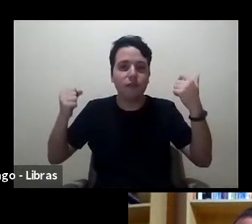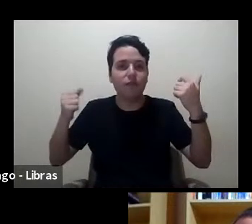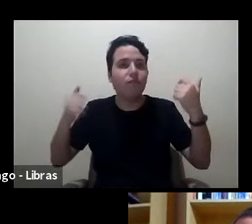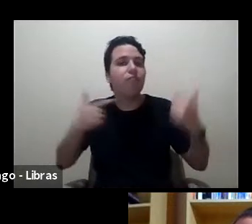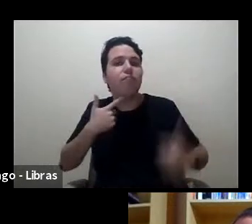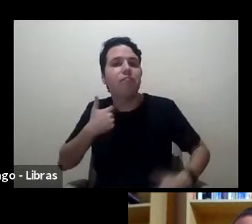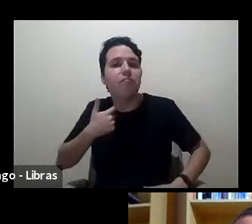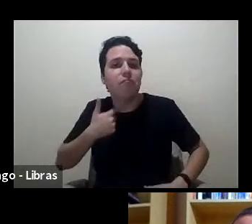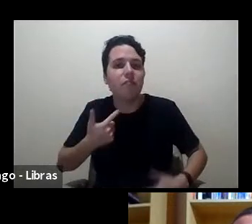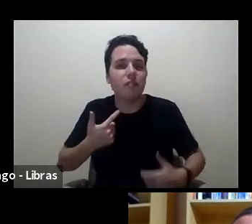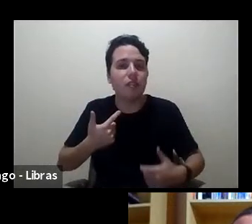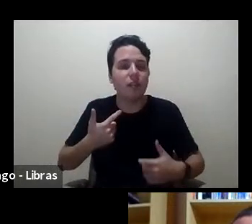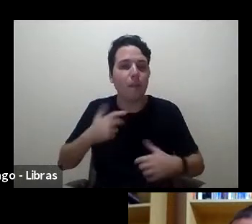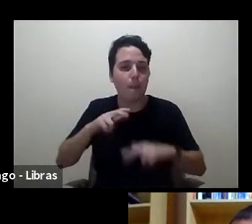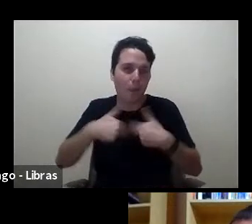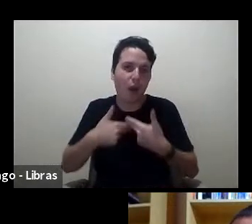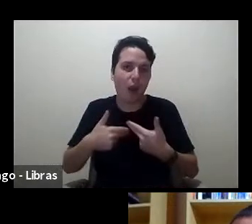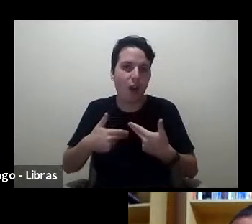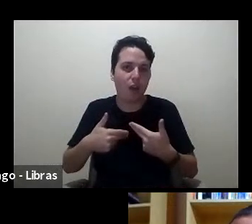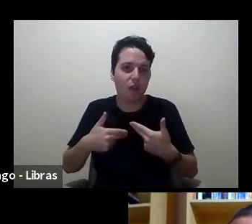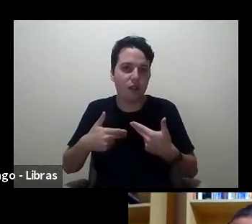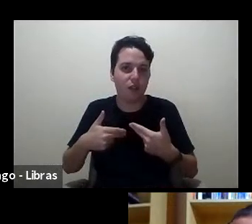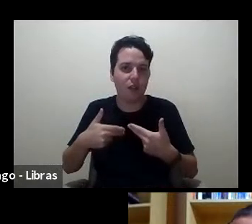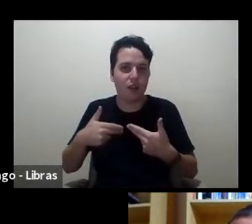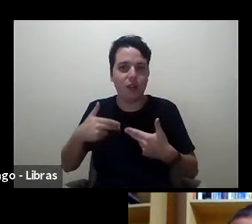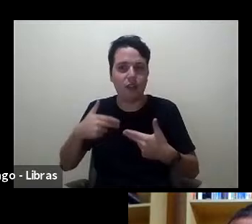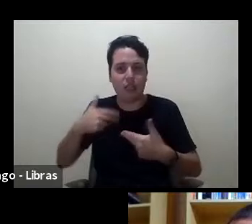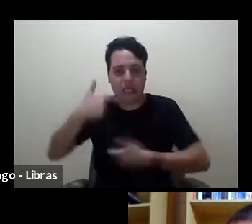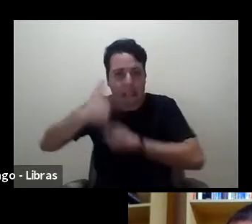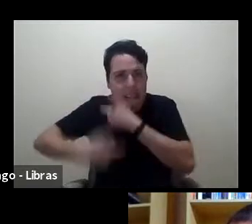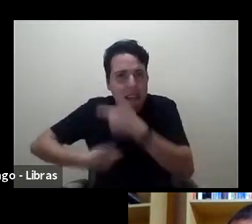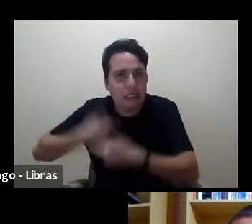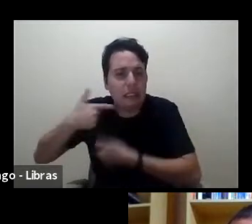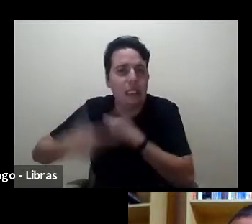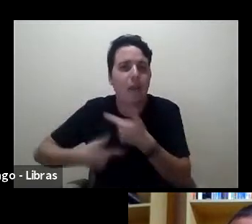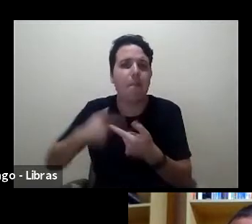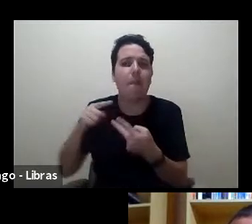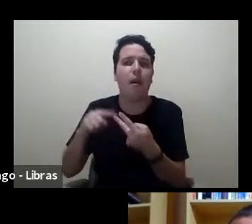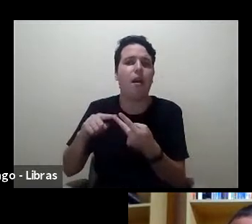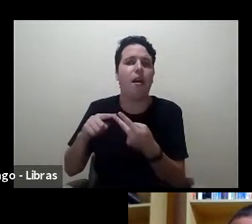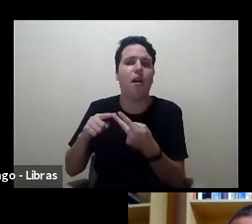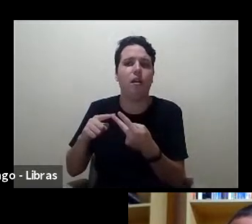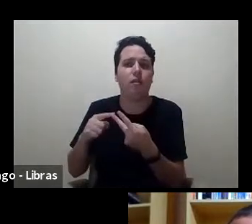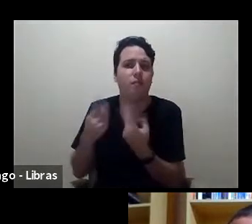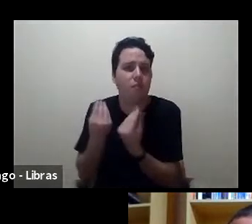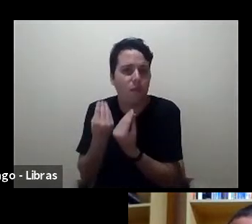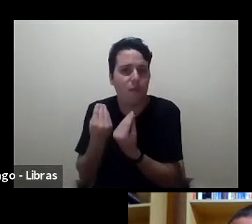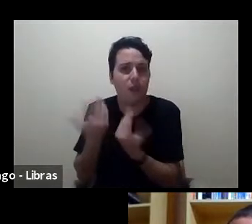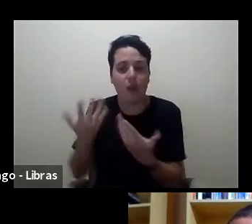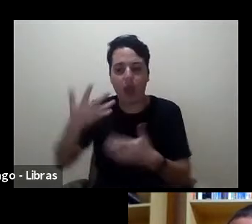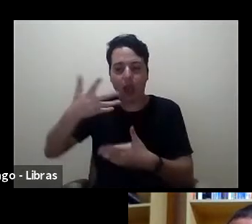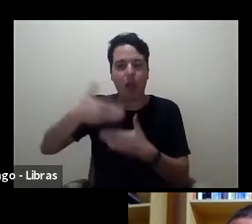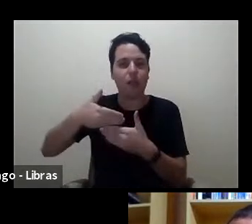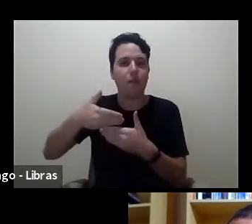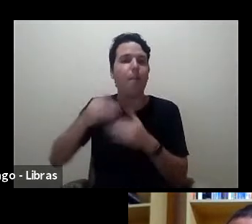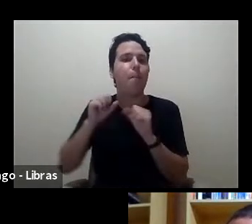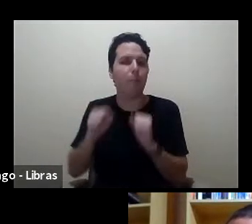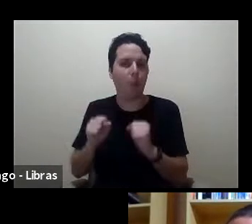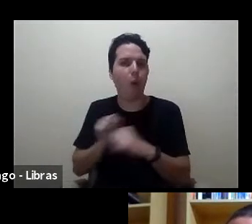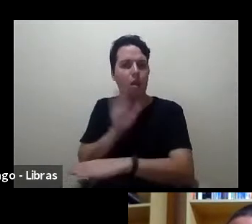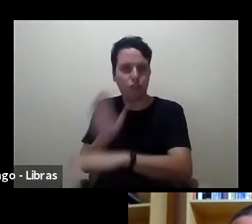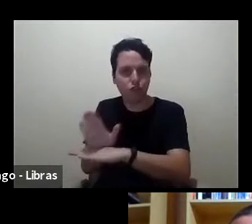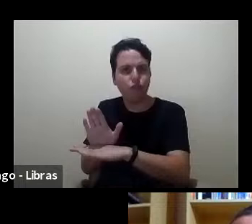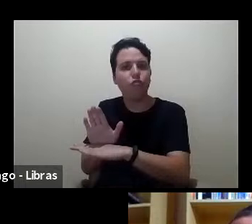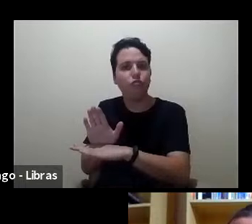própria lógica da intensificação do seu trabalho e assim por diante. E a resenha pode servir, nesse